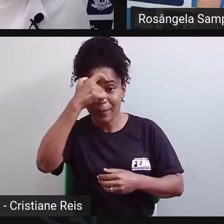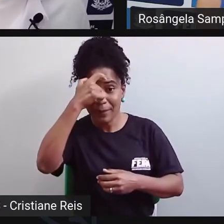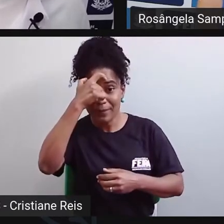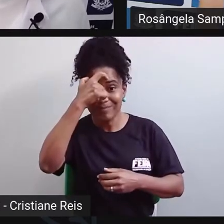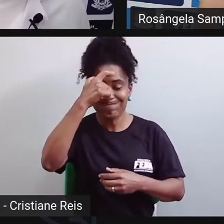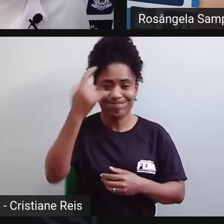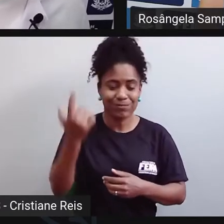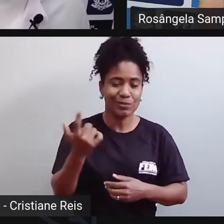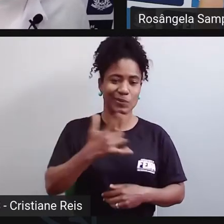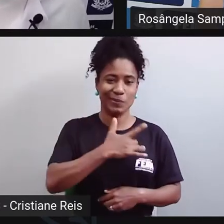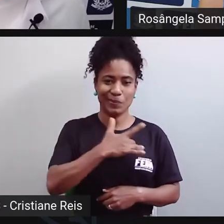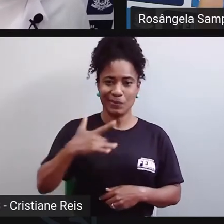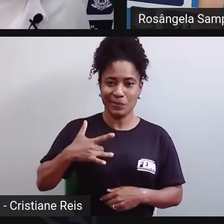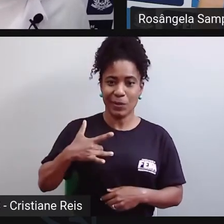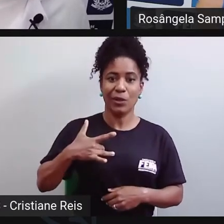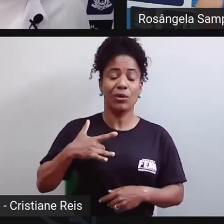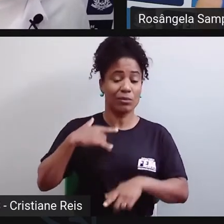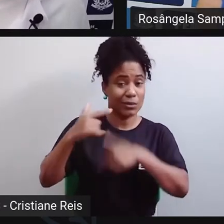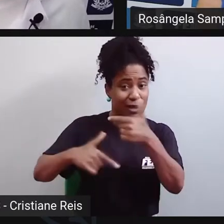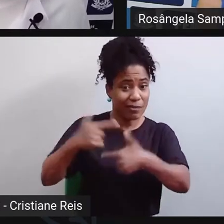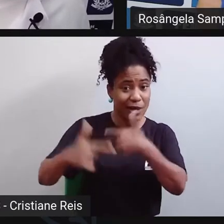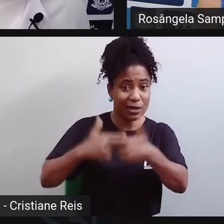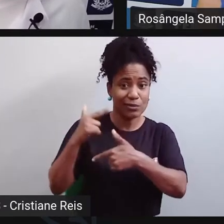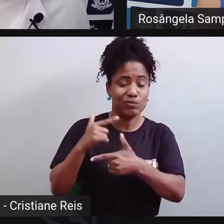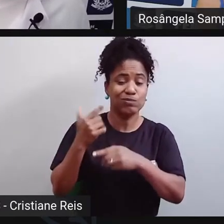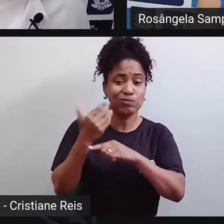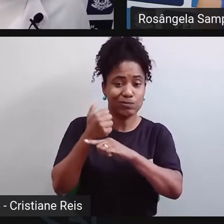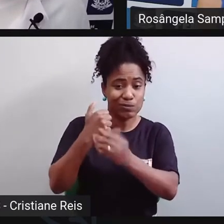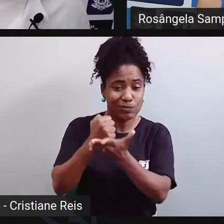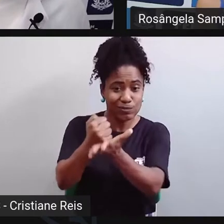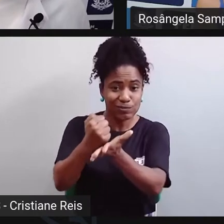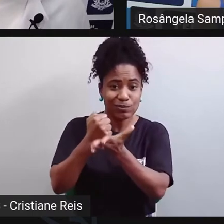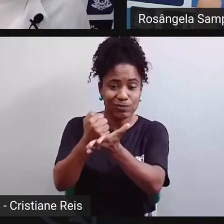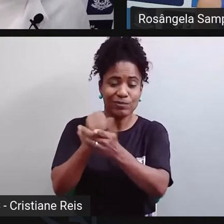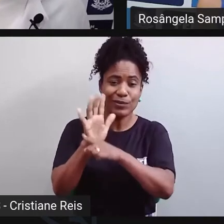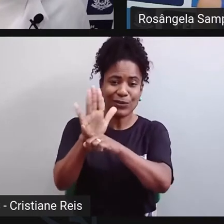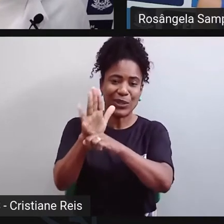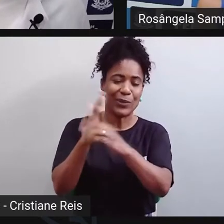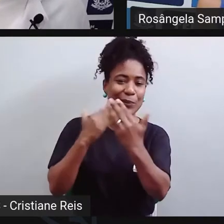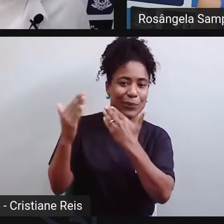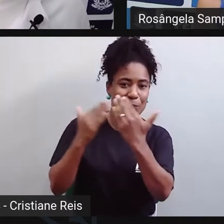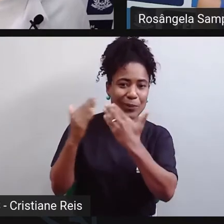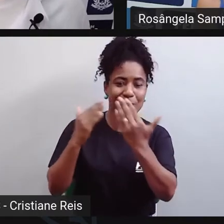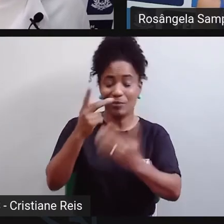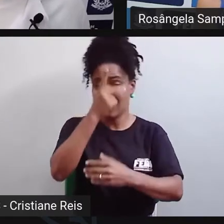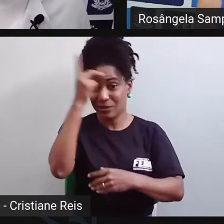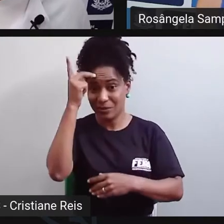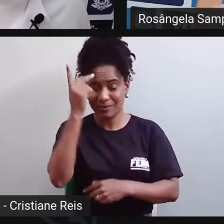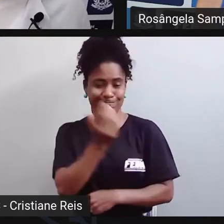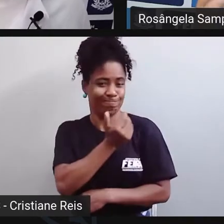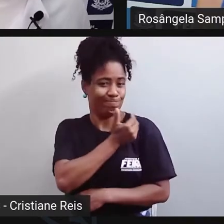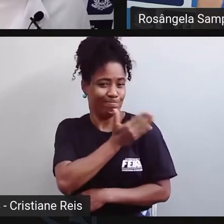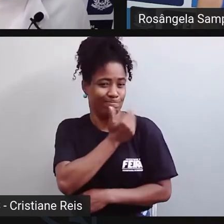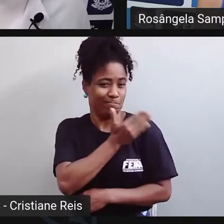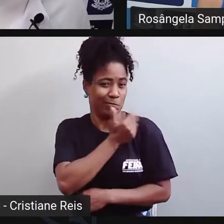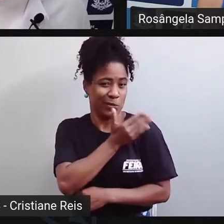já há algum tempo e que é uma área ainda de muito preconceito, de muitas